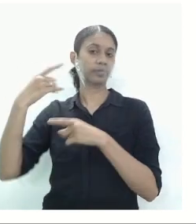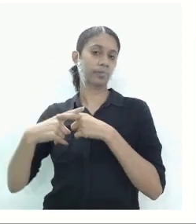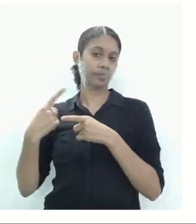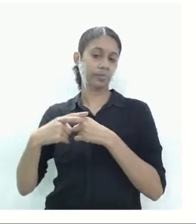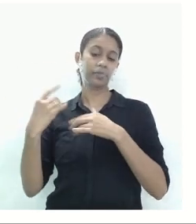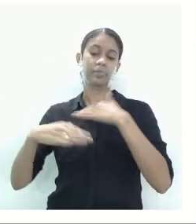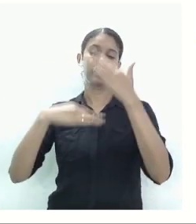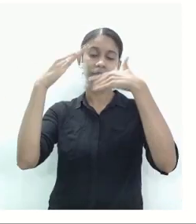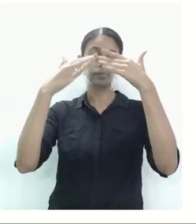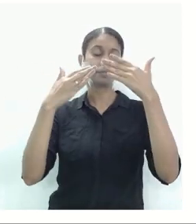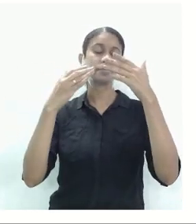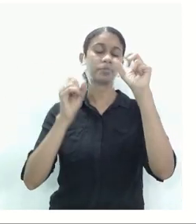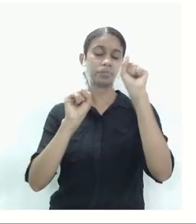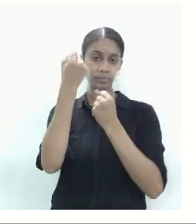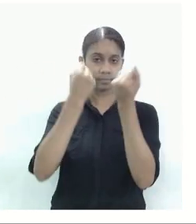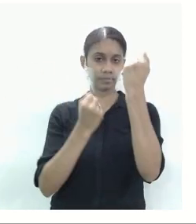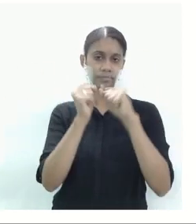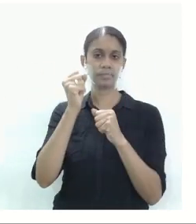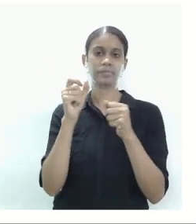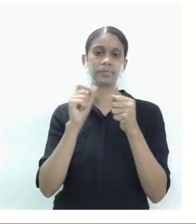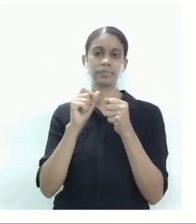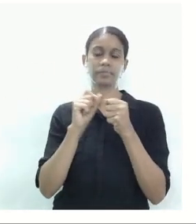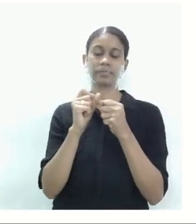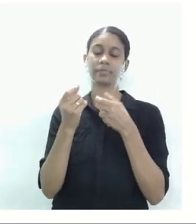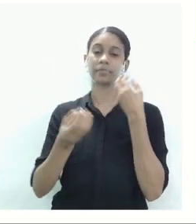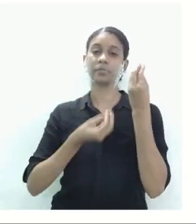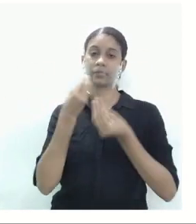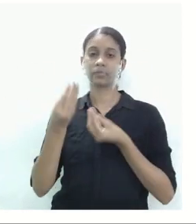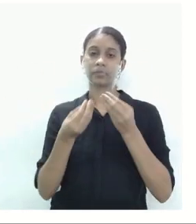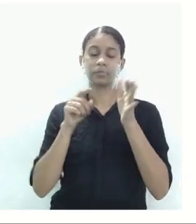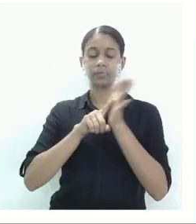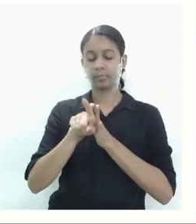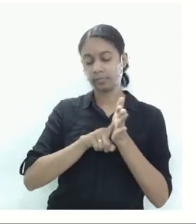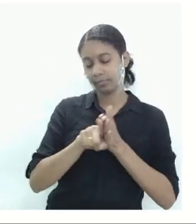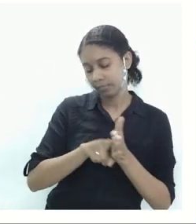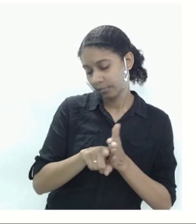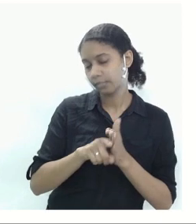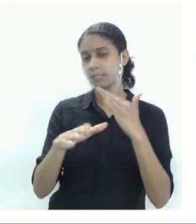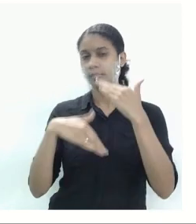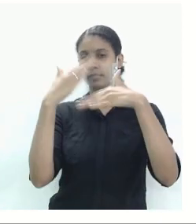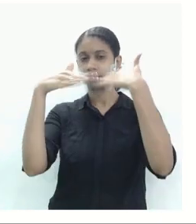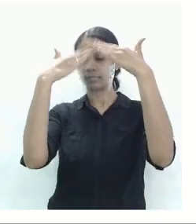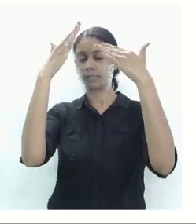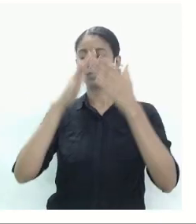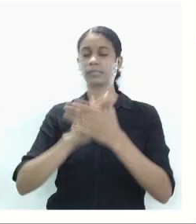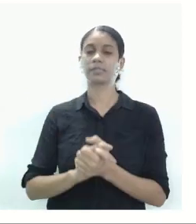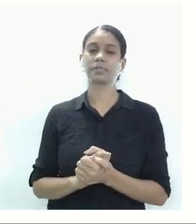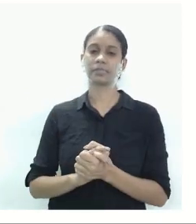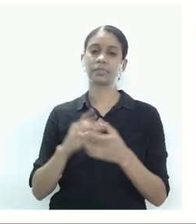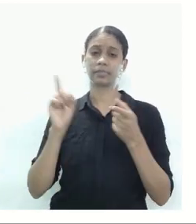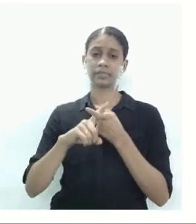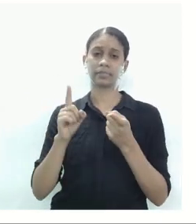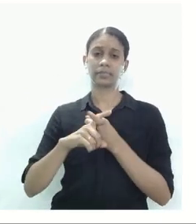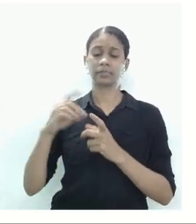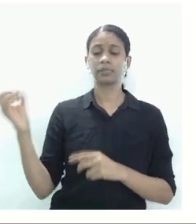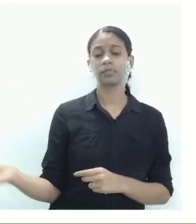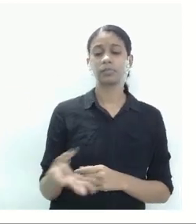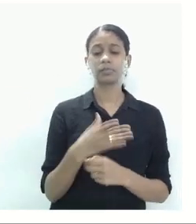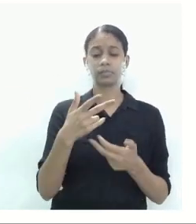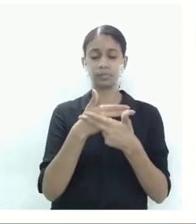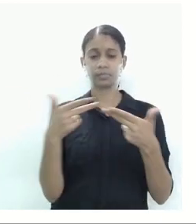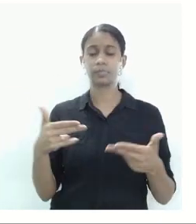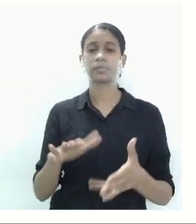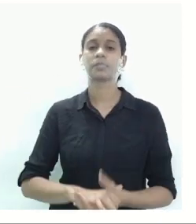desenvolvimentos industriais são realizados através de pesquisa, desenvolvimento e inovação de novos produtos.